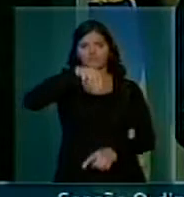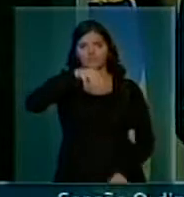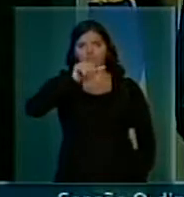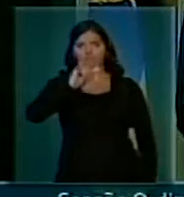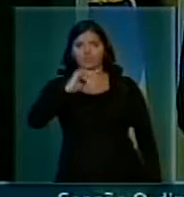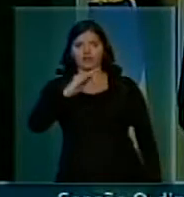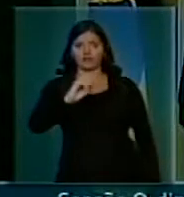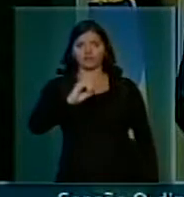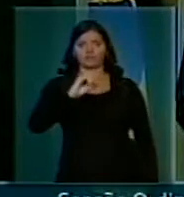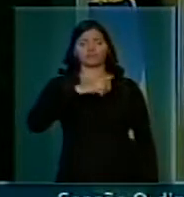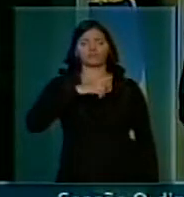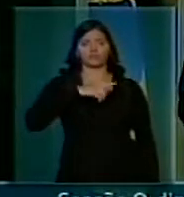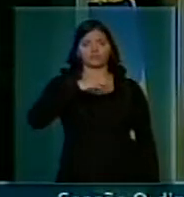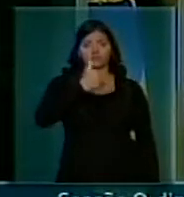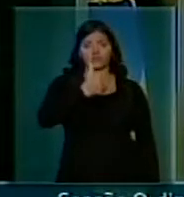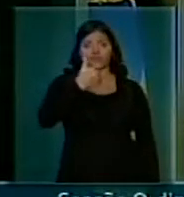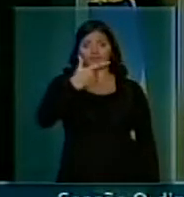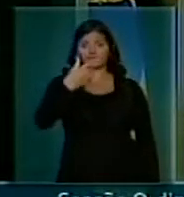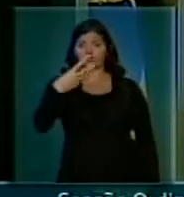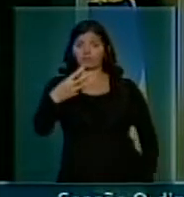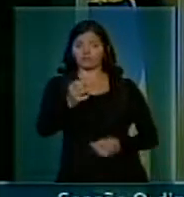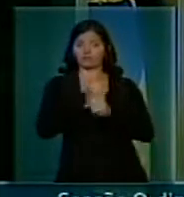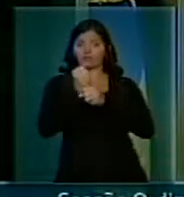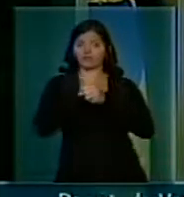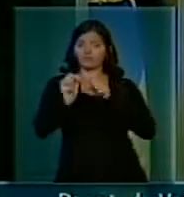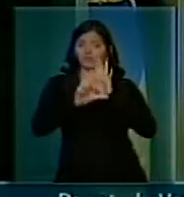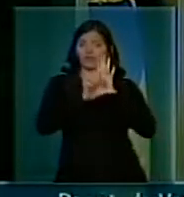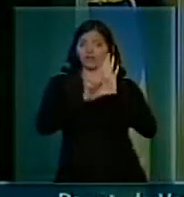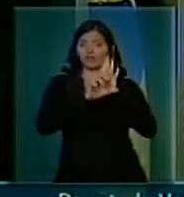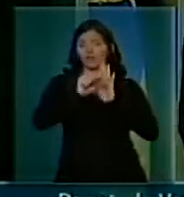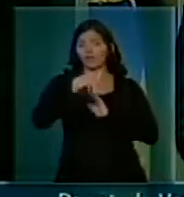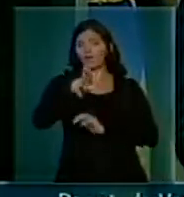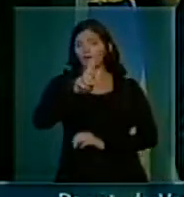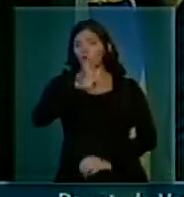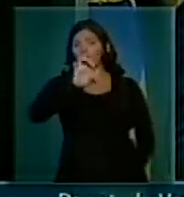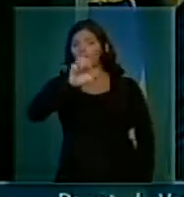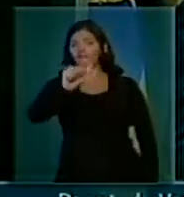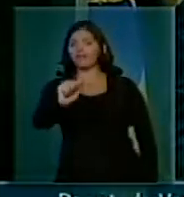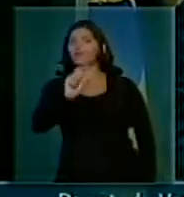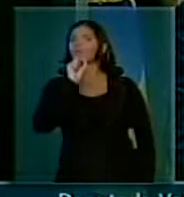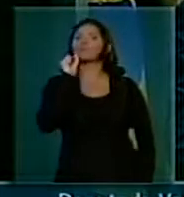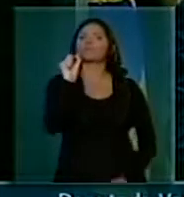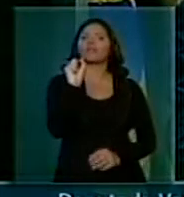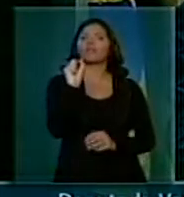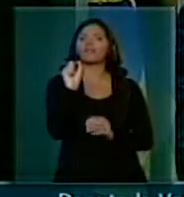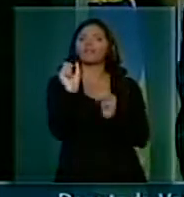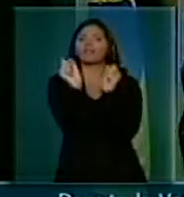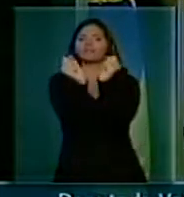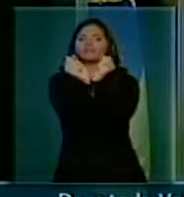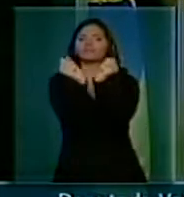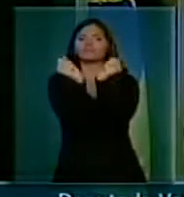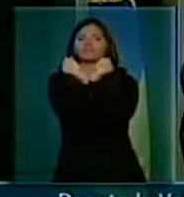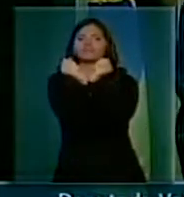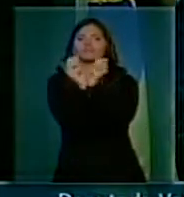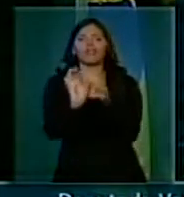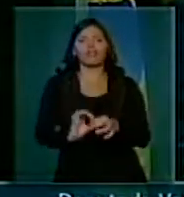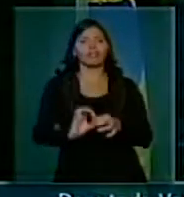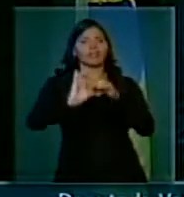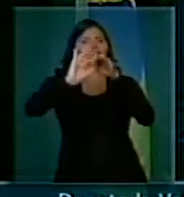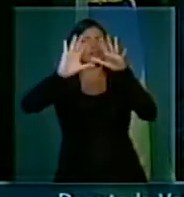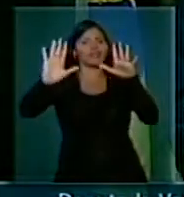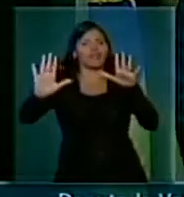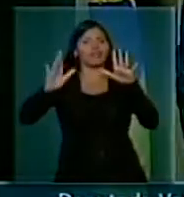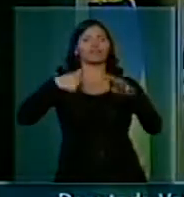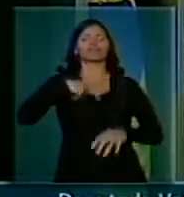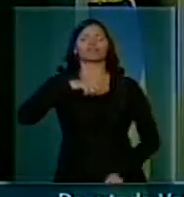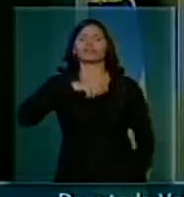faz 123 anos da lei áurea que é tido, cantada em todos